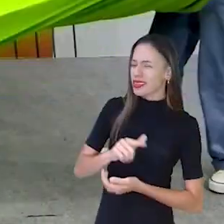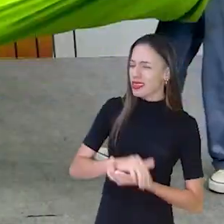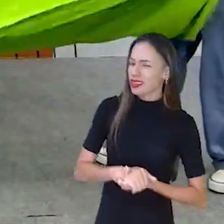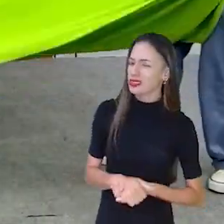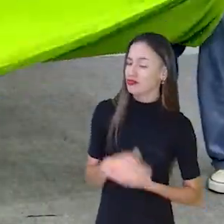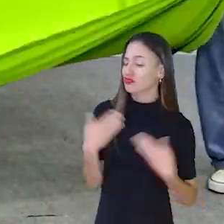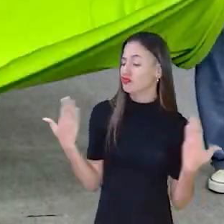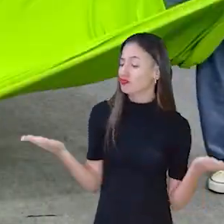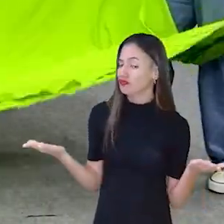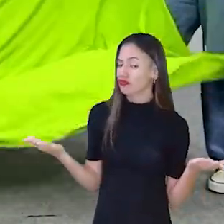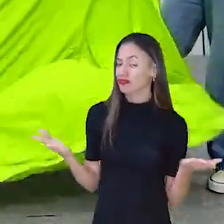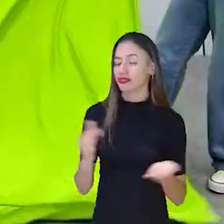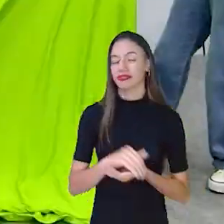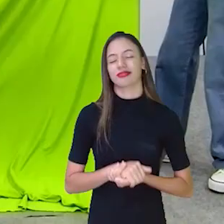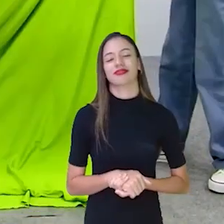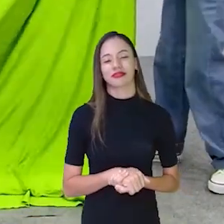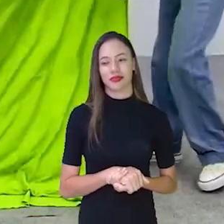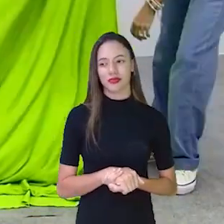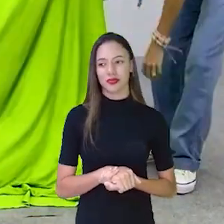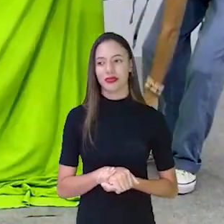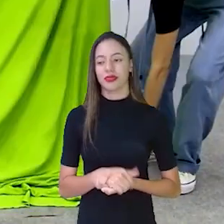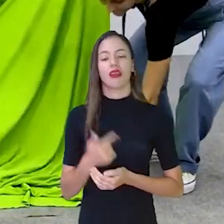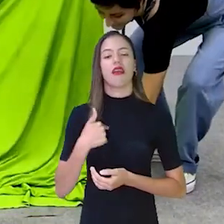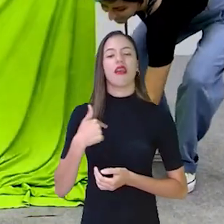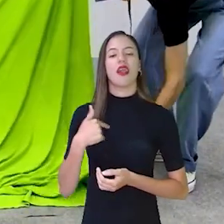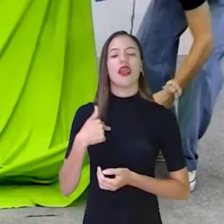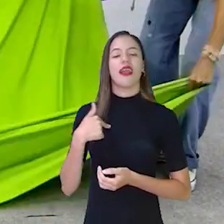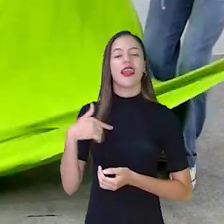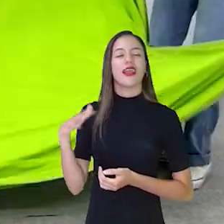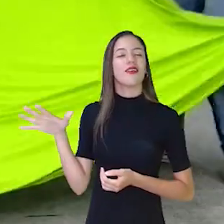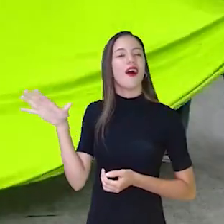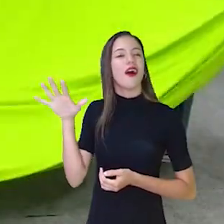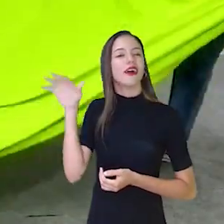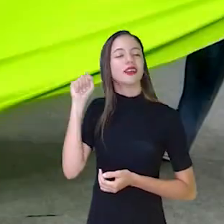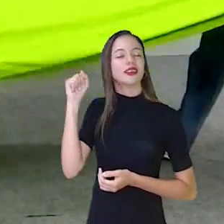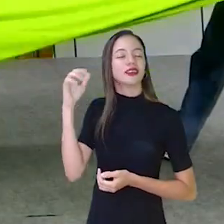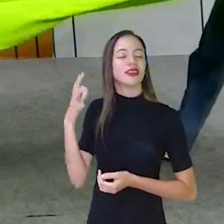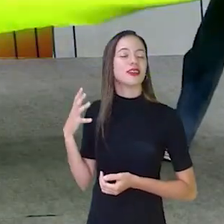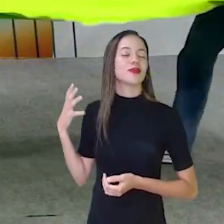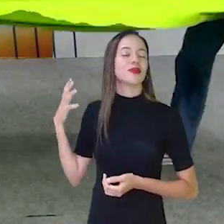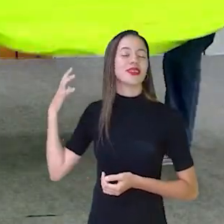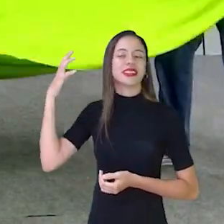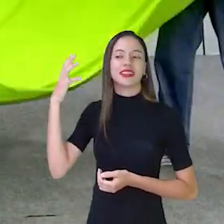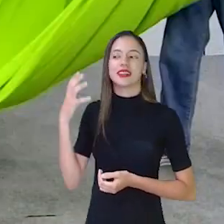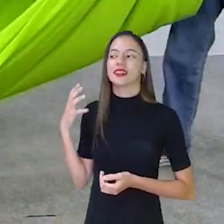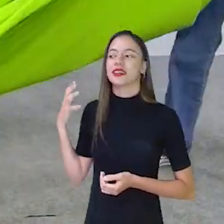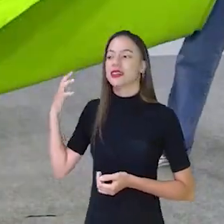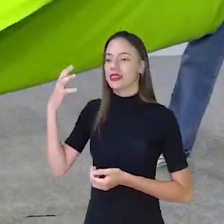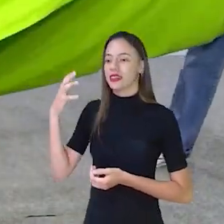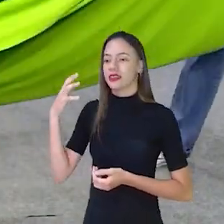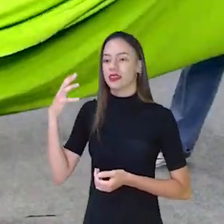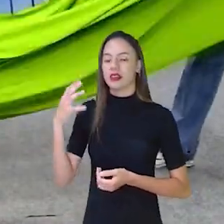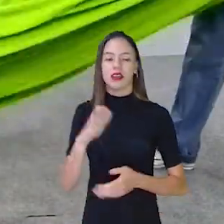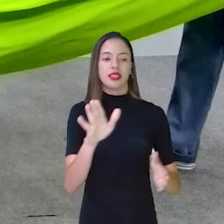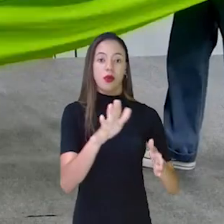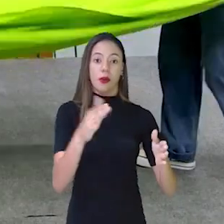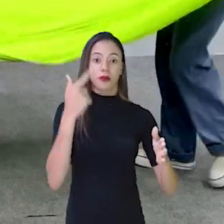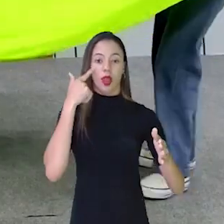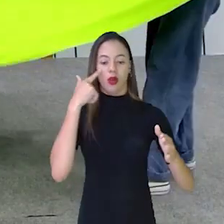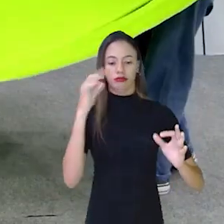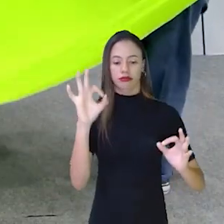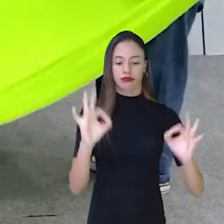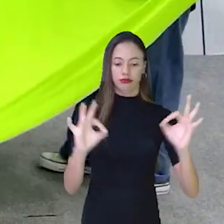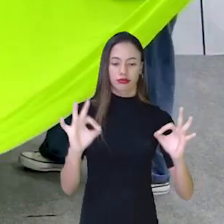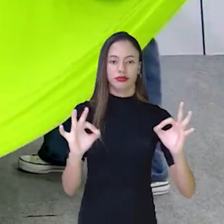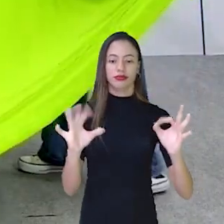pano todinho, hein? Ficar aqui, ó. Só ouvindo a musiquinha aqui, ó. Agora a gente faz assim. Mais pra cá, amiga. Vem mais pra cá.